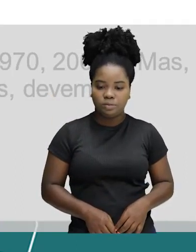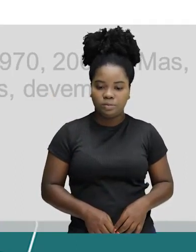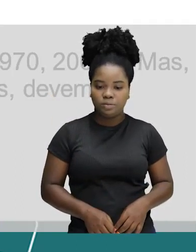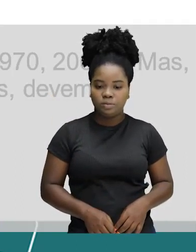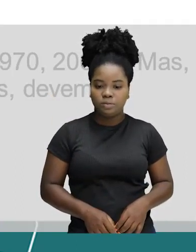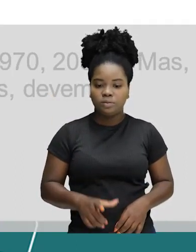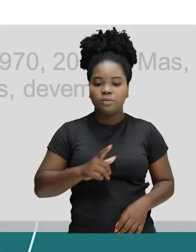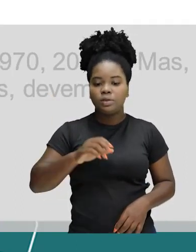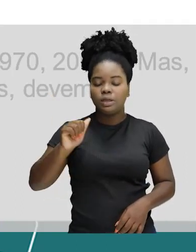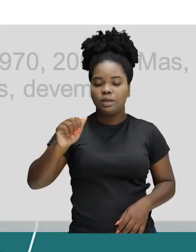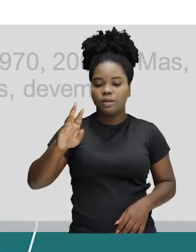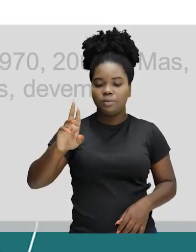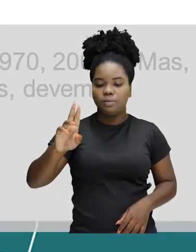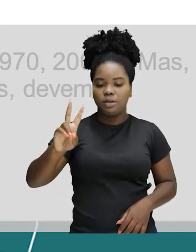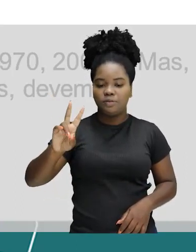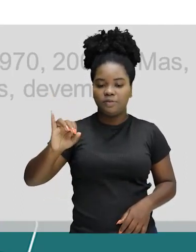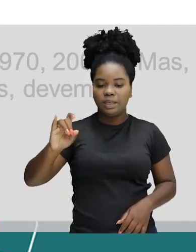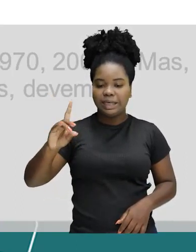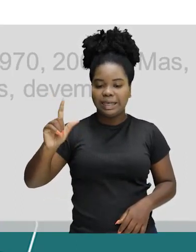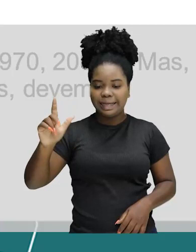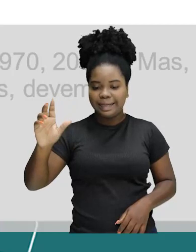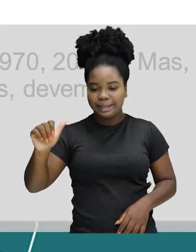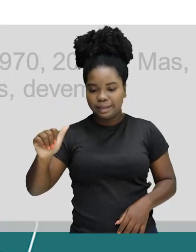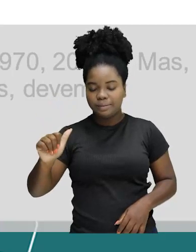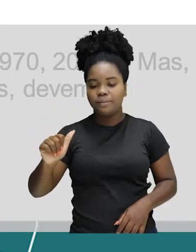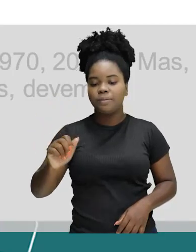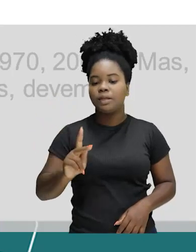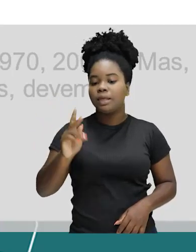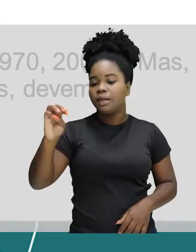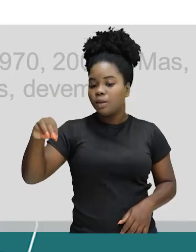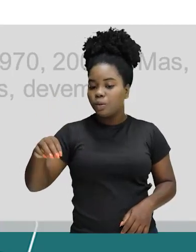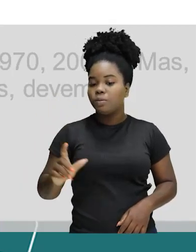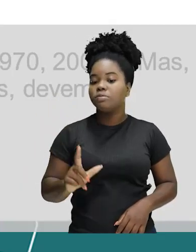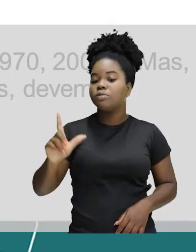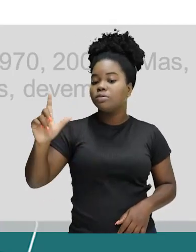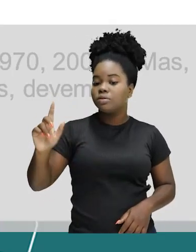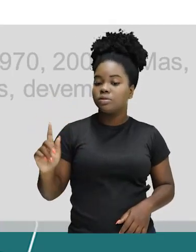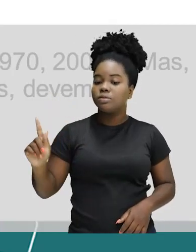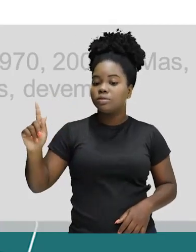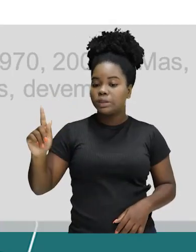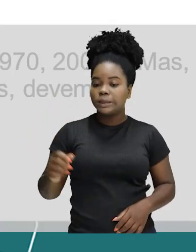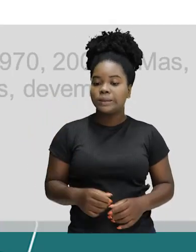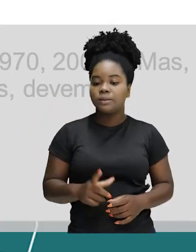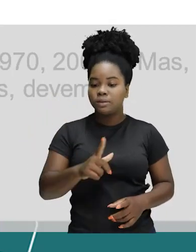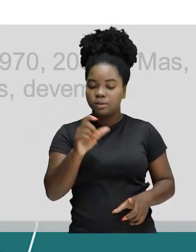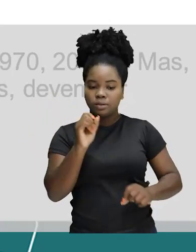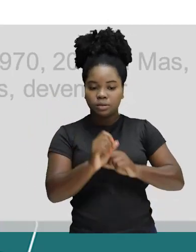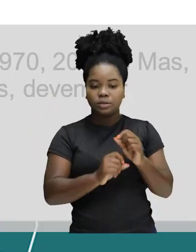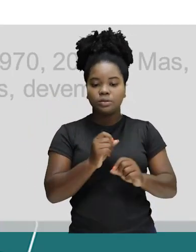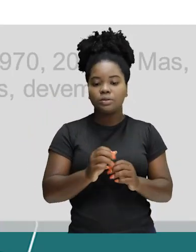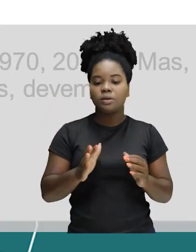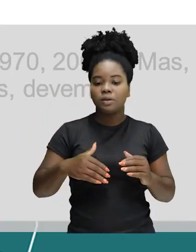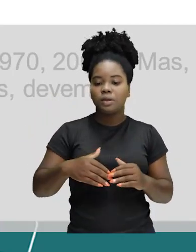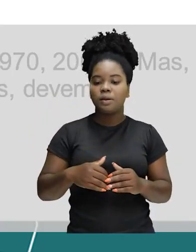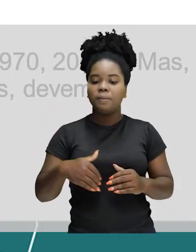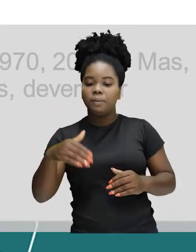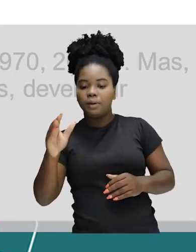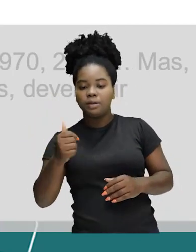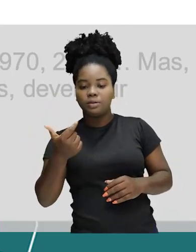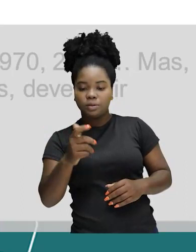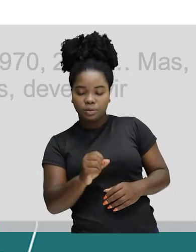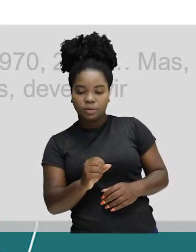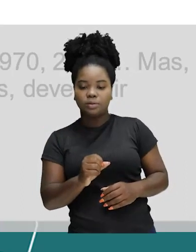né? Quilômetro, litro, grama, prefira os algarismos independentes de seres maiores de dez, né? Quarenta gramas,